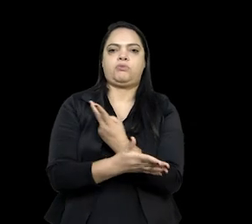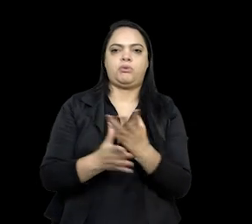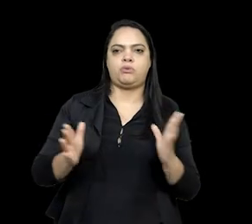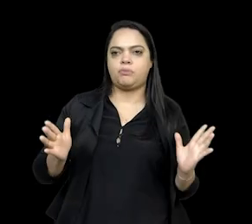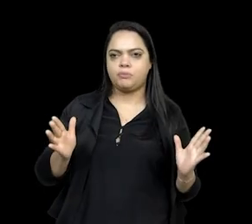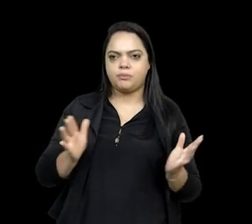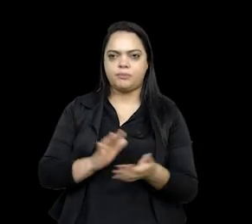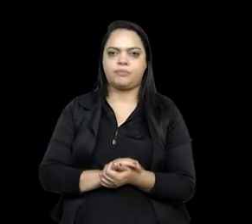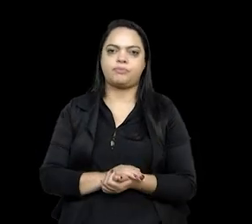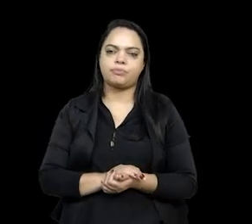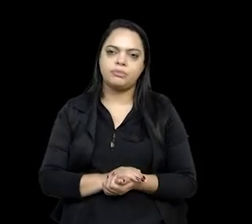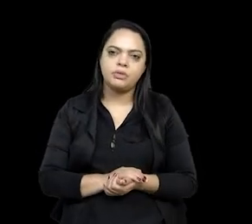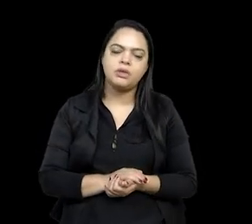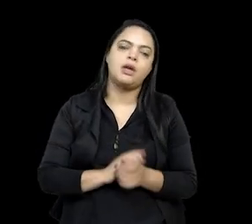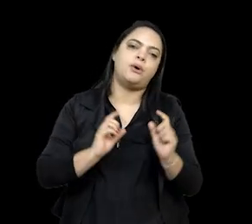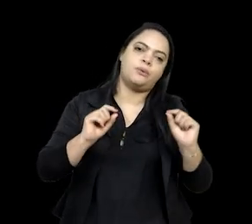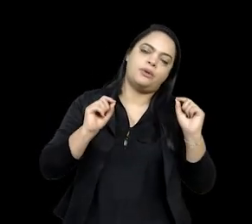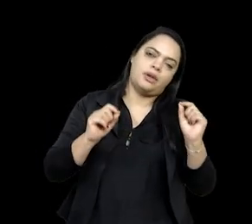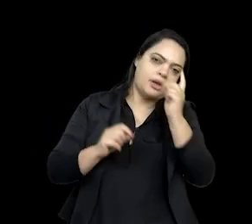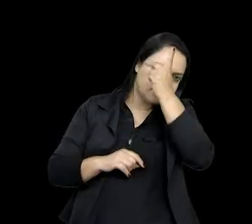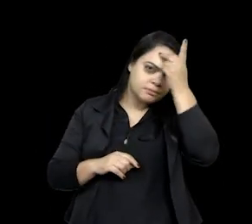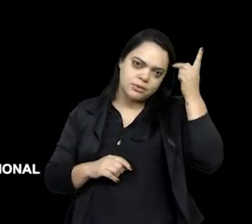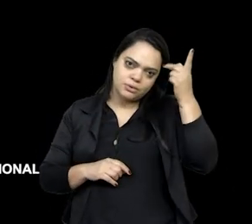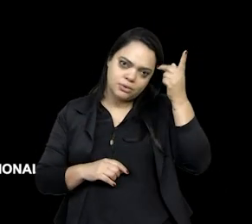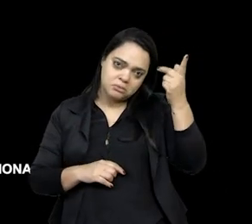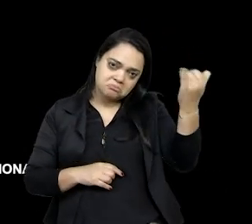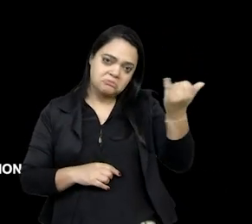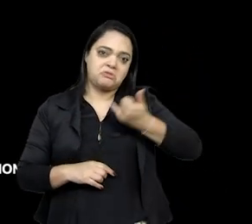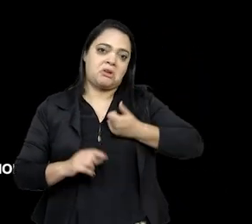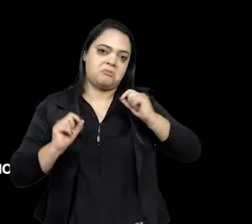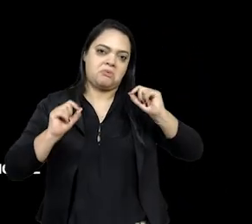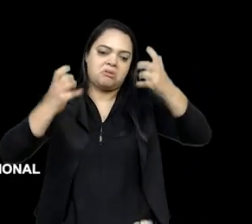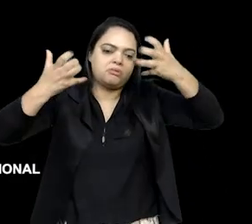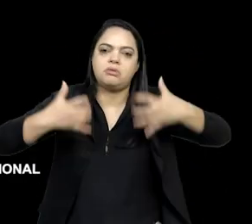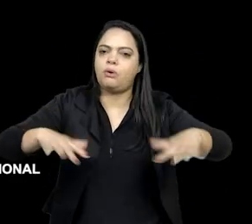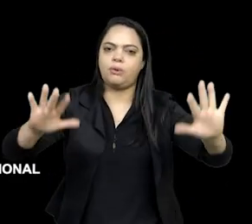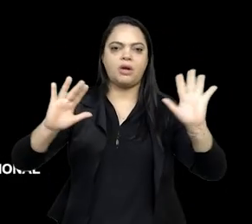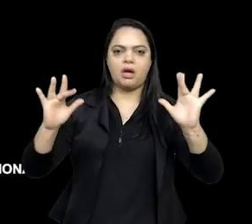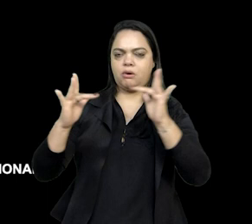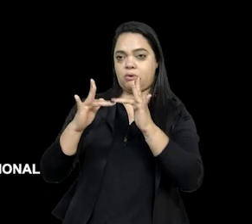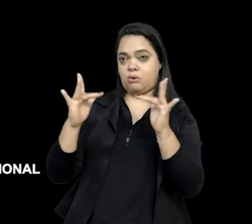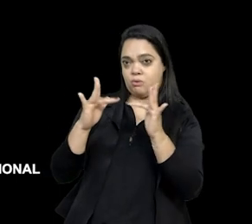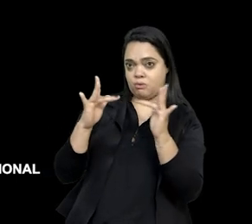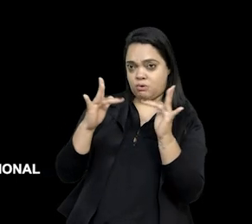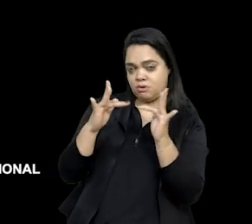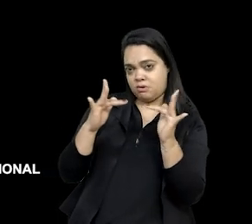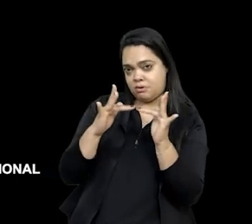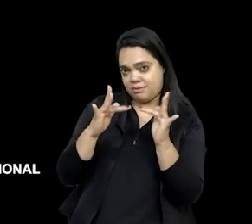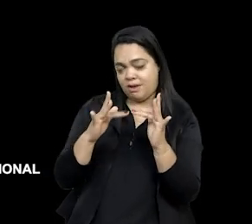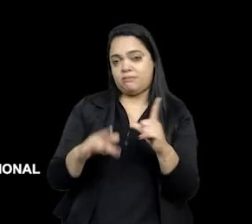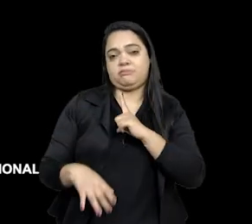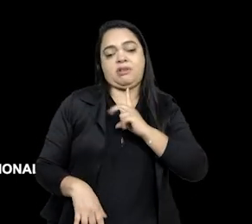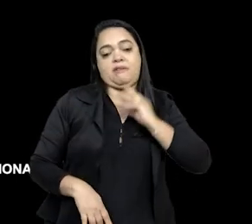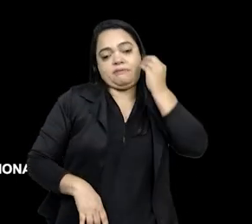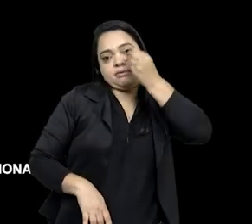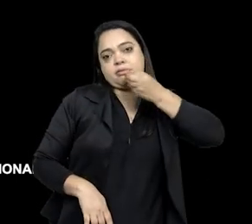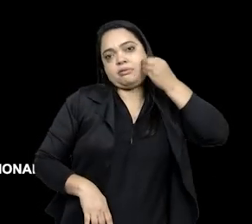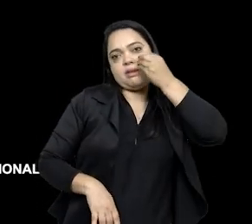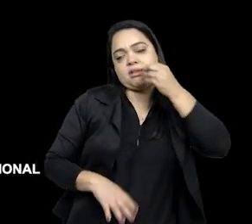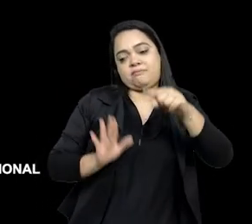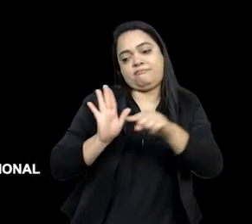em isolamento voluntário nos dizem, né, eles optaram por não entrar em contato, eles tiveram, provavelmente tiveram experiências